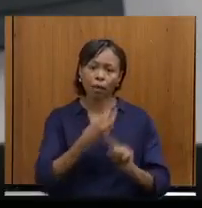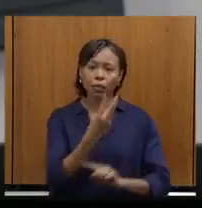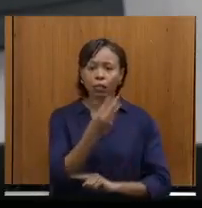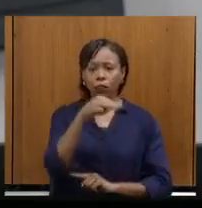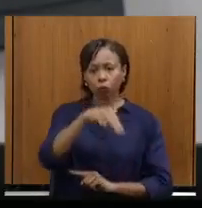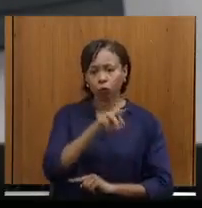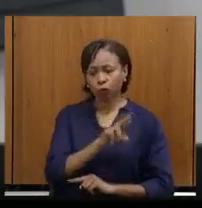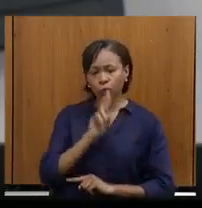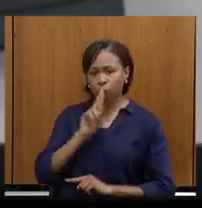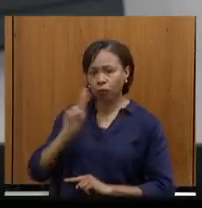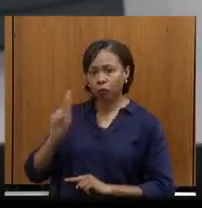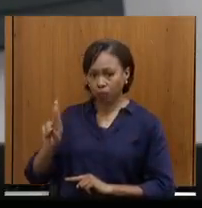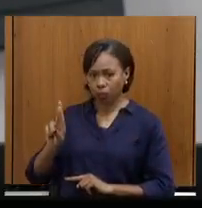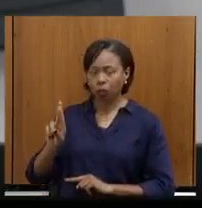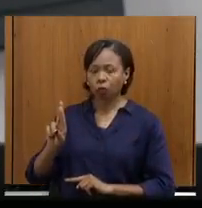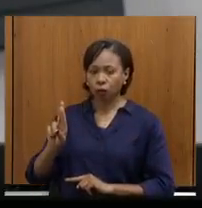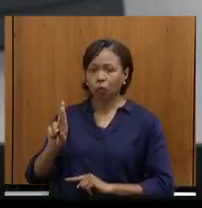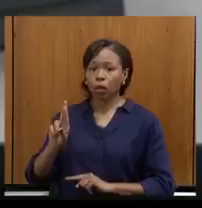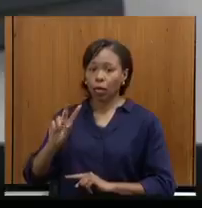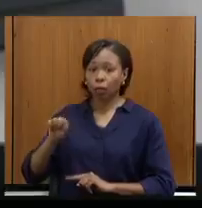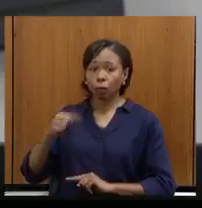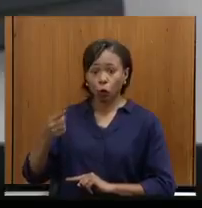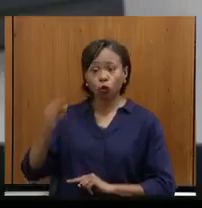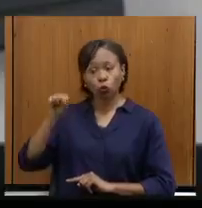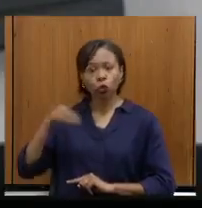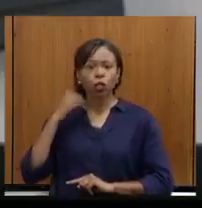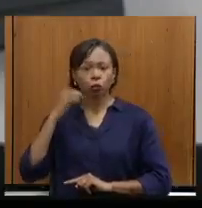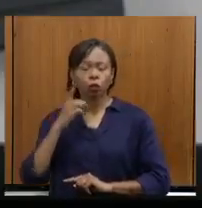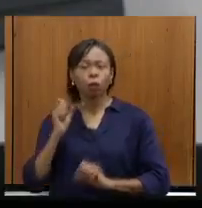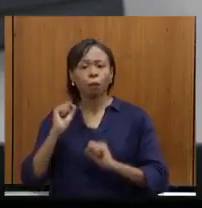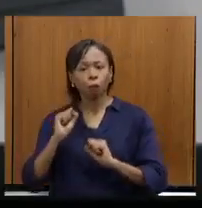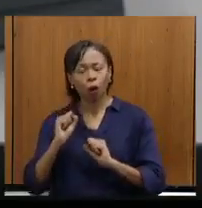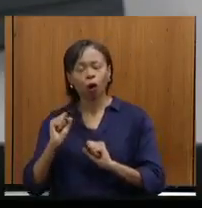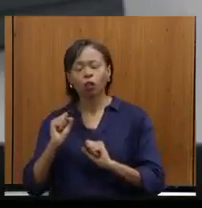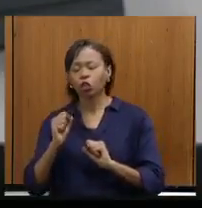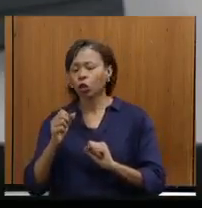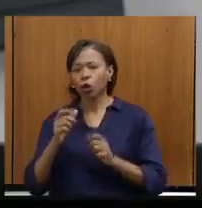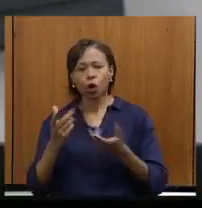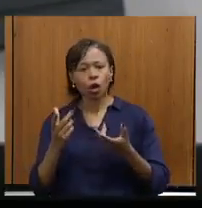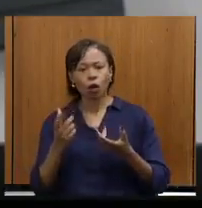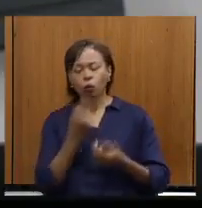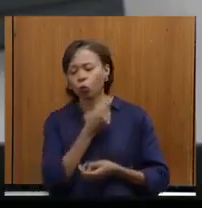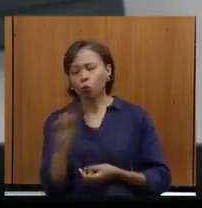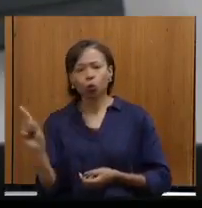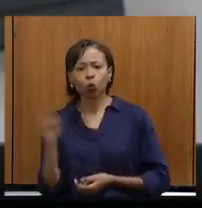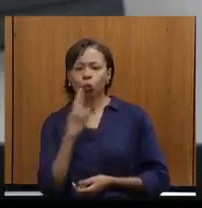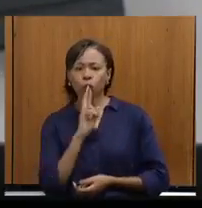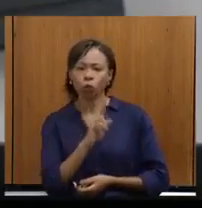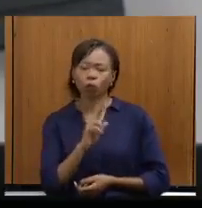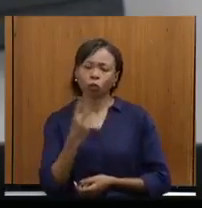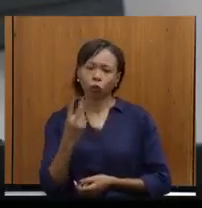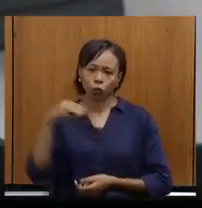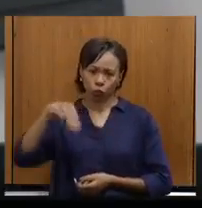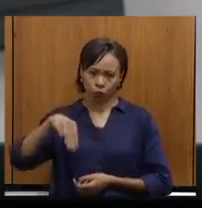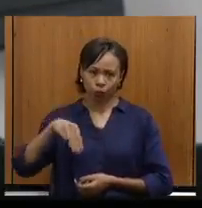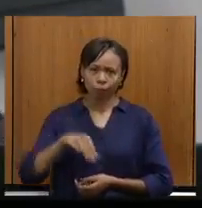para respondê-la. E, em seguida, o deputado poderá fazer suas considerações sinais pelo prazo de dois minutos.